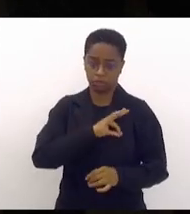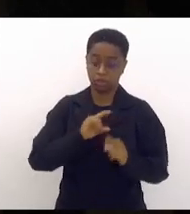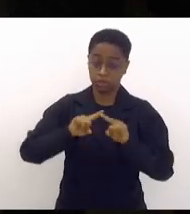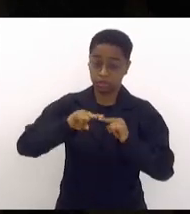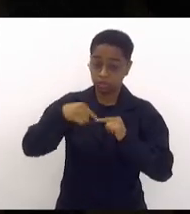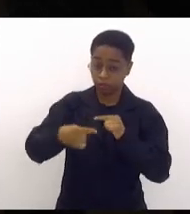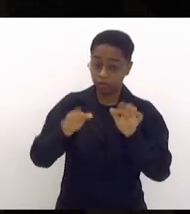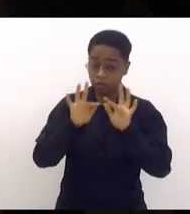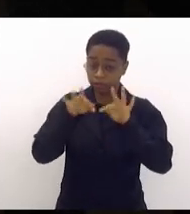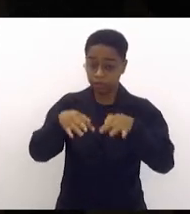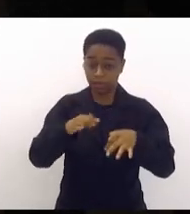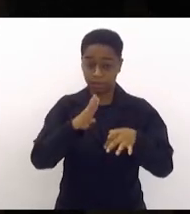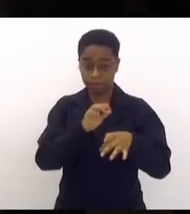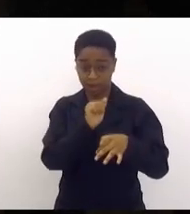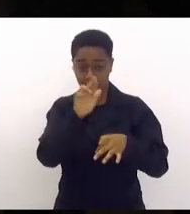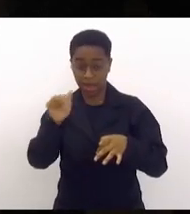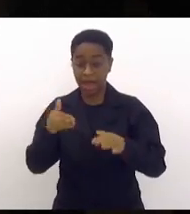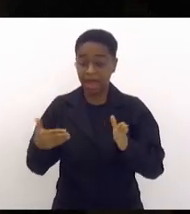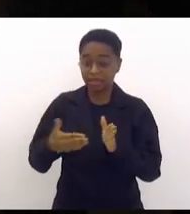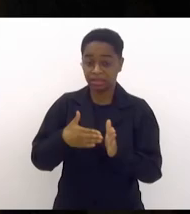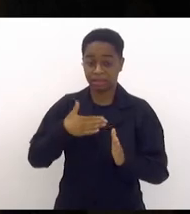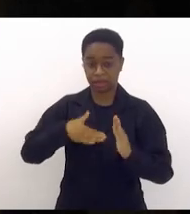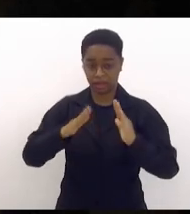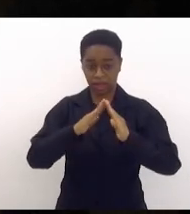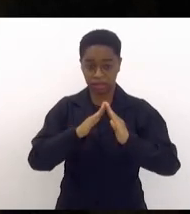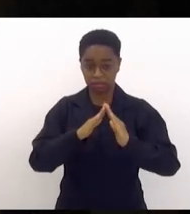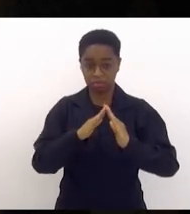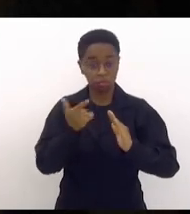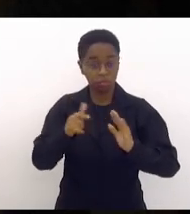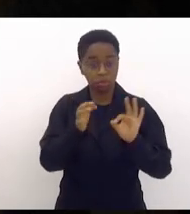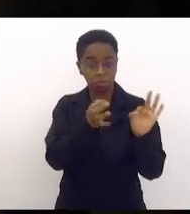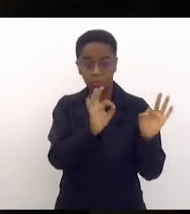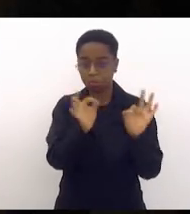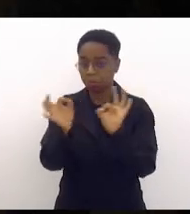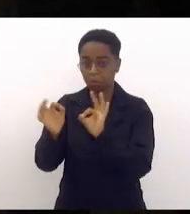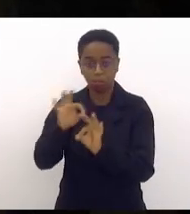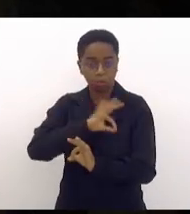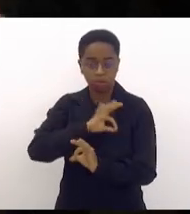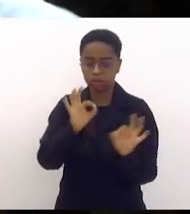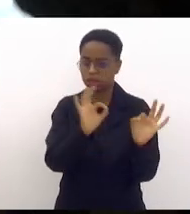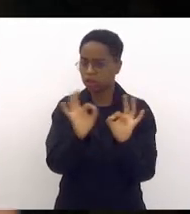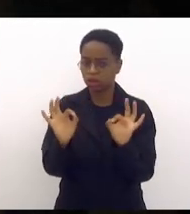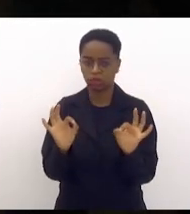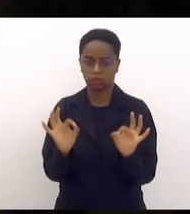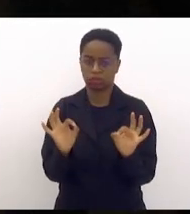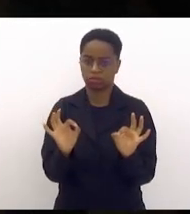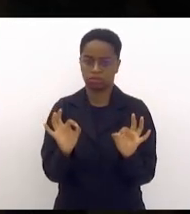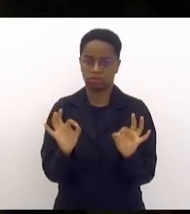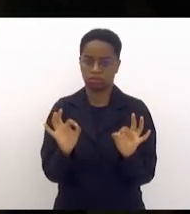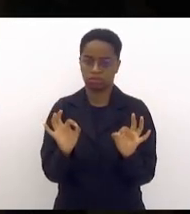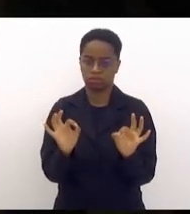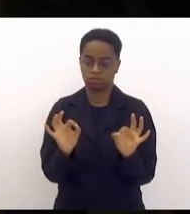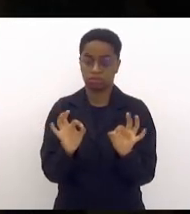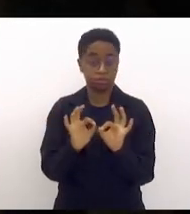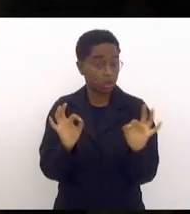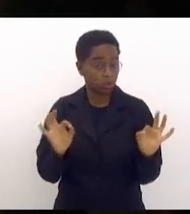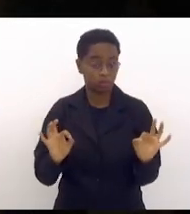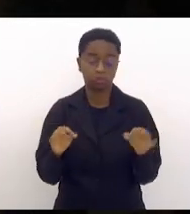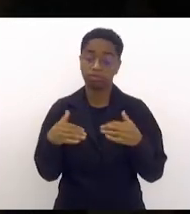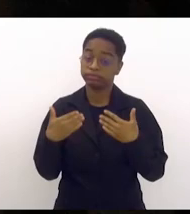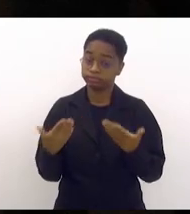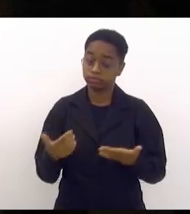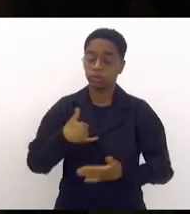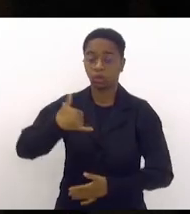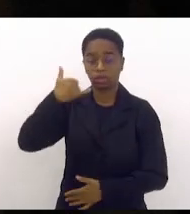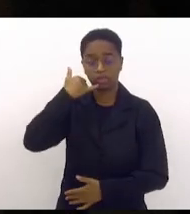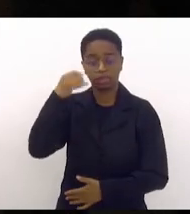Barra, até onde eu moro, em Campo Grande, não tinha uma viatura da polícia, nenhuma. Aí eu fiz questão de